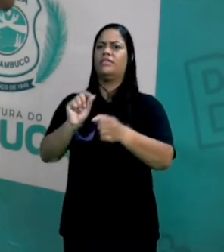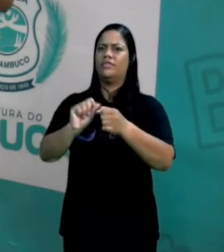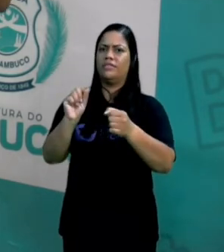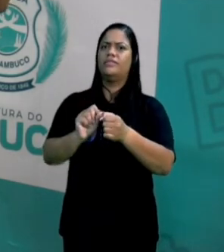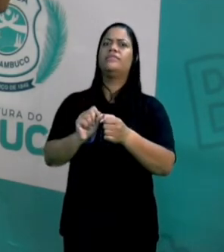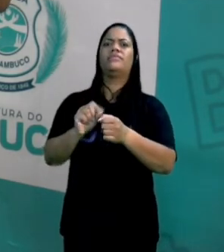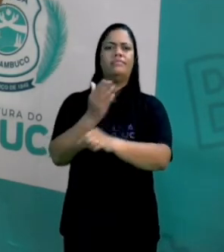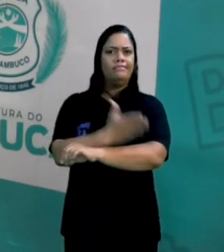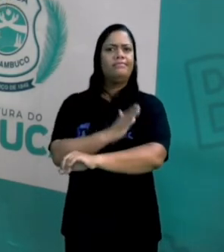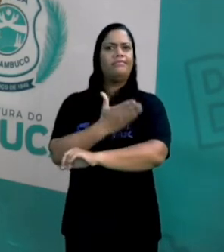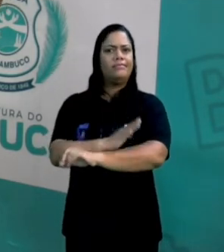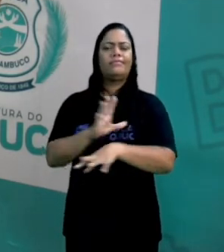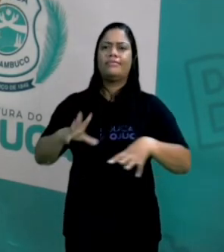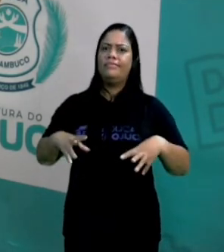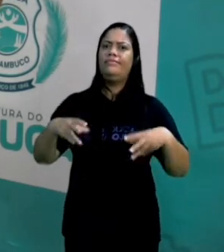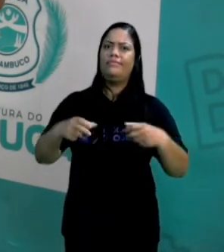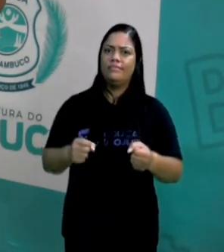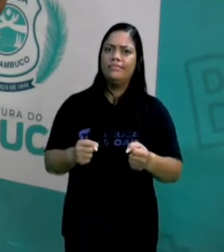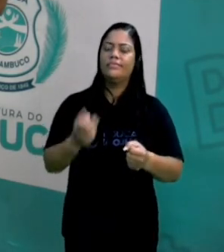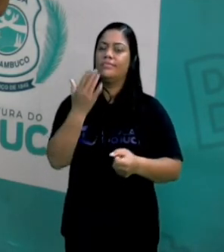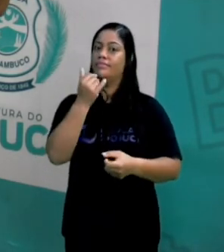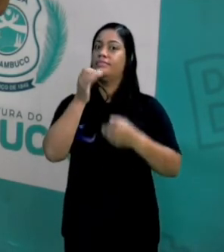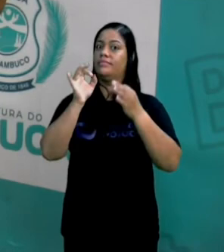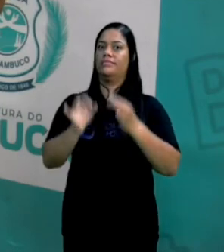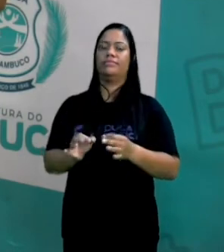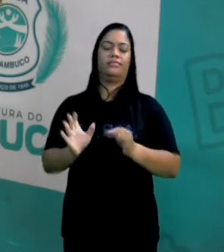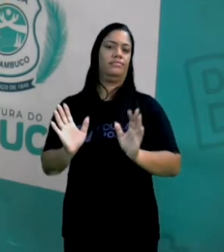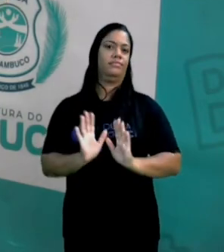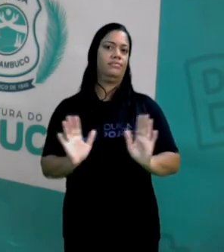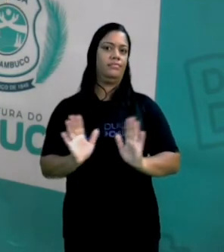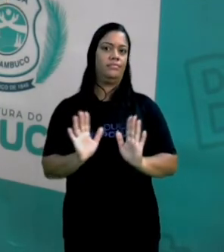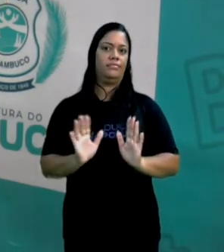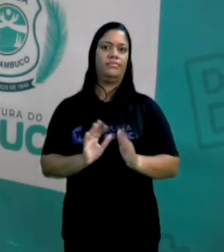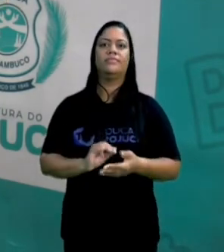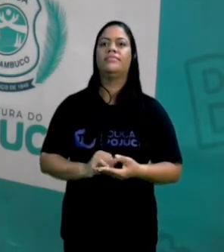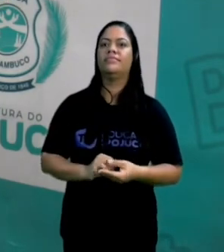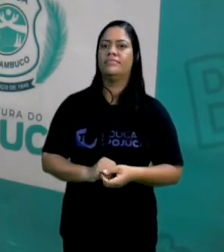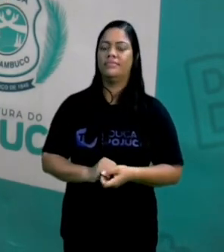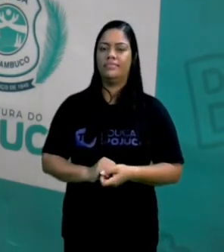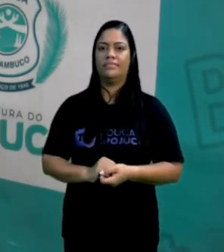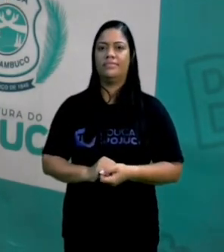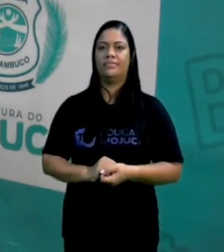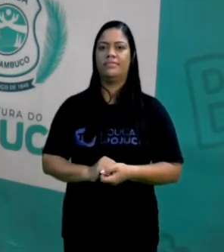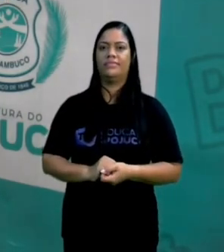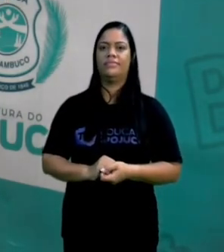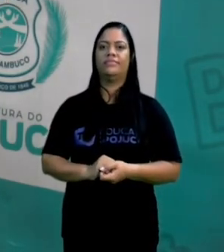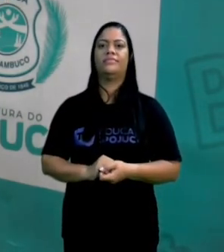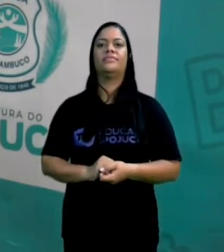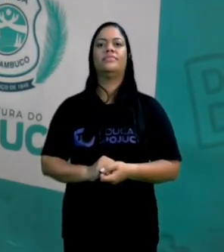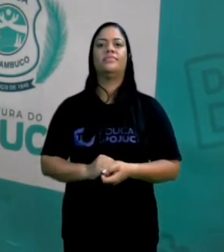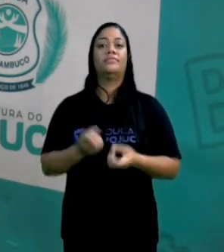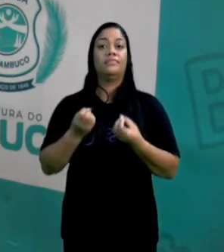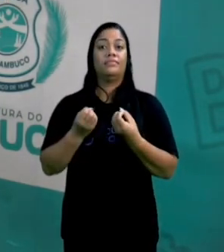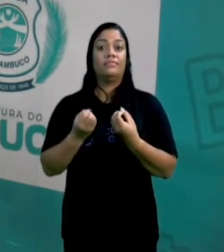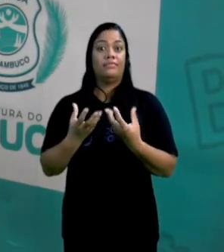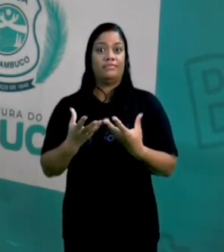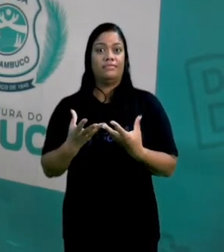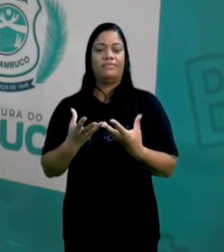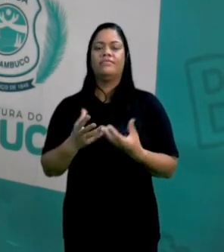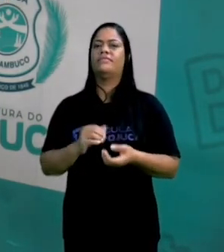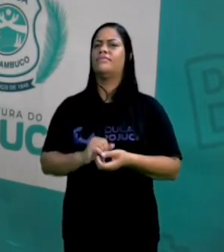exercício, você tá se esforçando e não tá se alimentando bem, não tá tendo nutrientes, né?